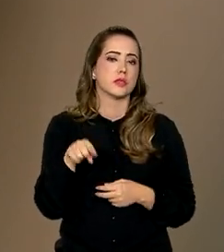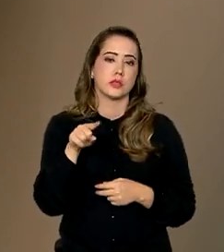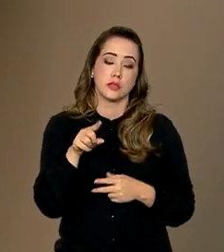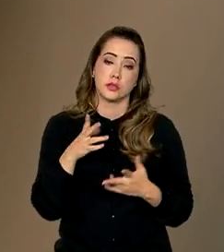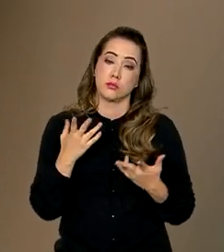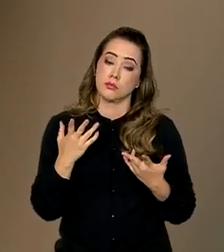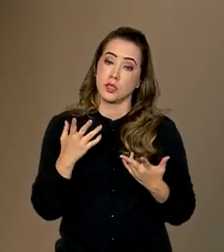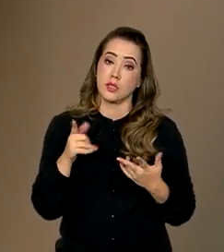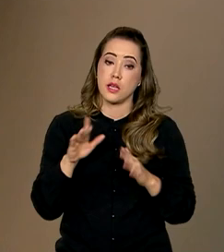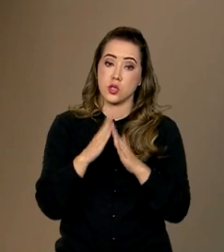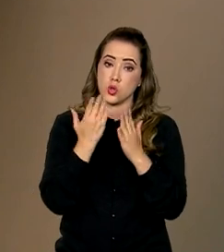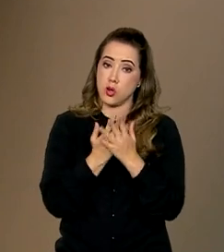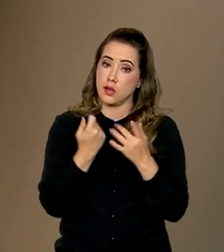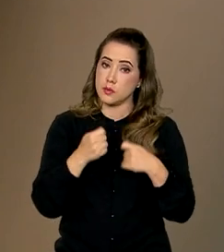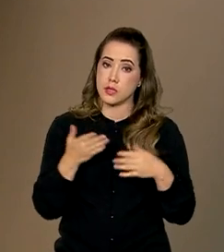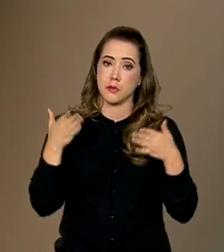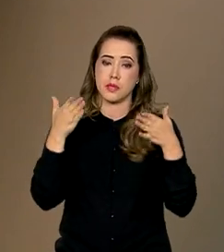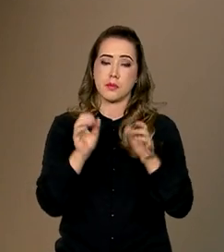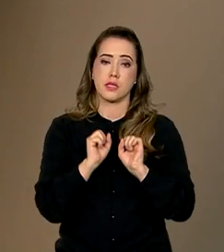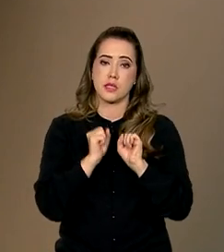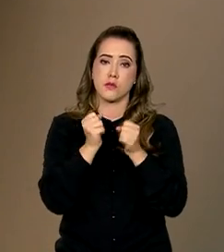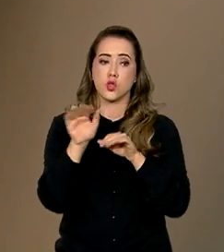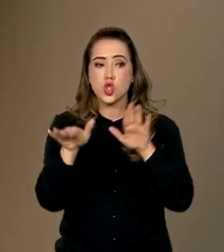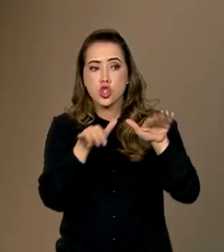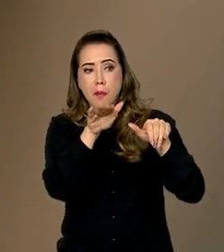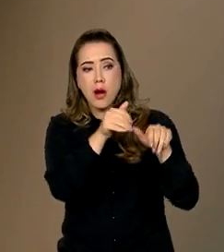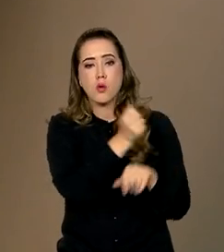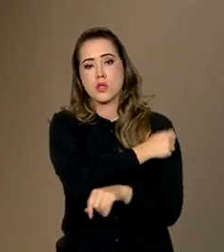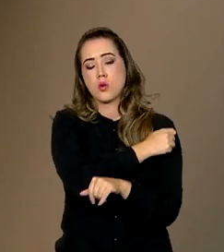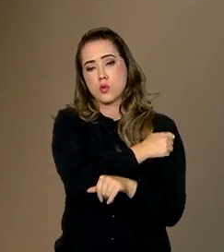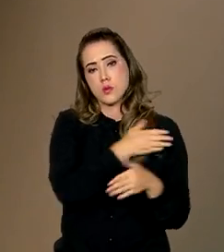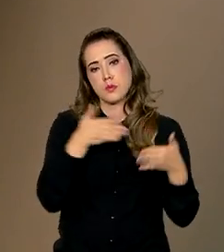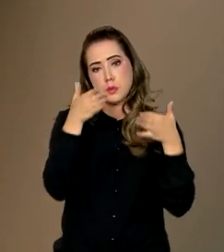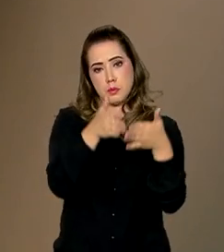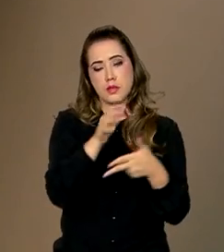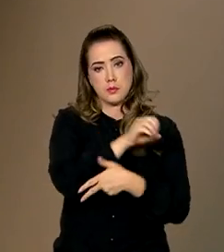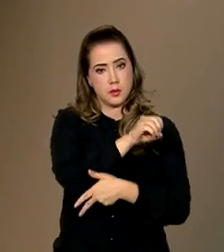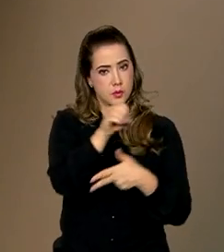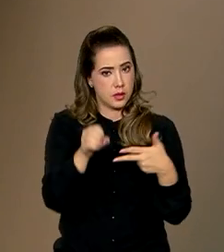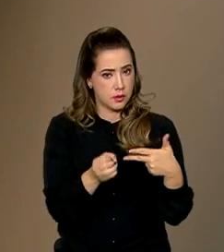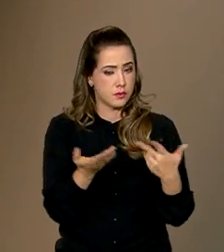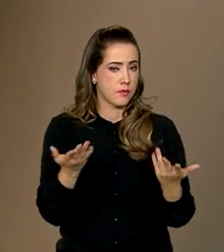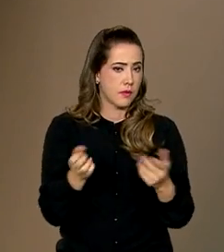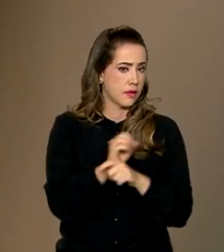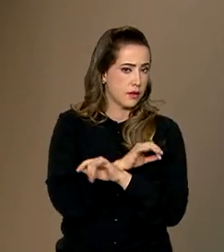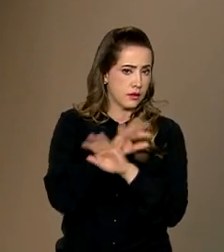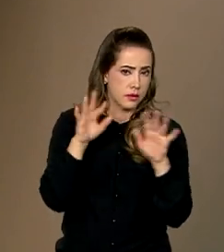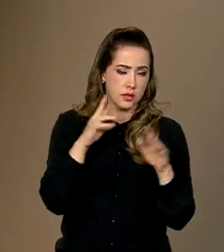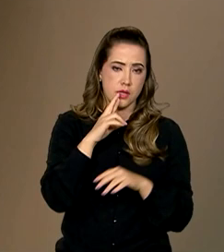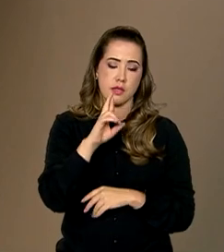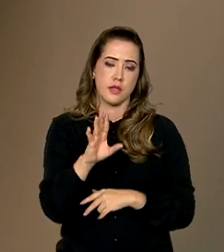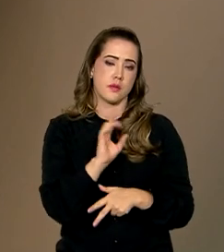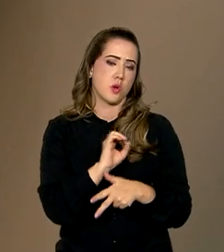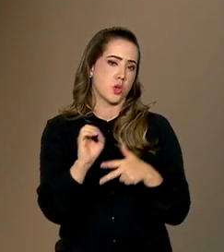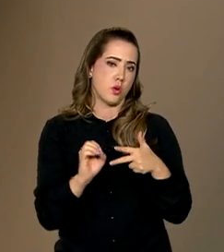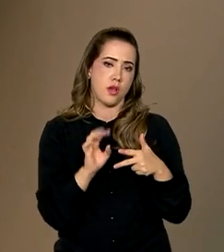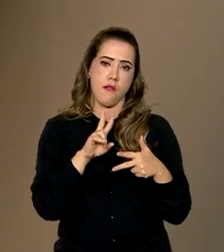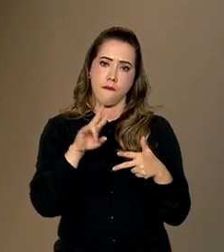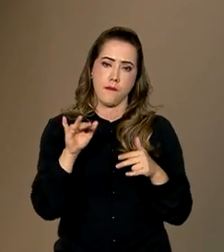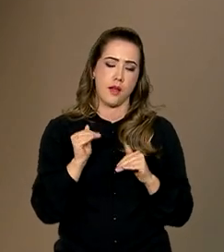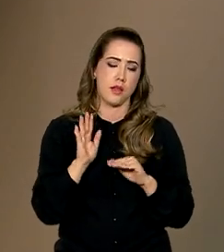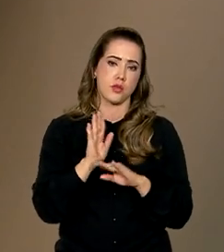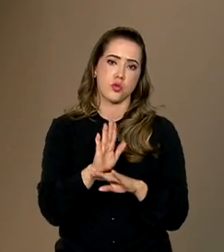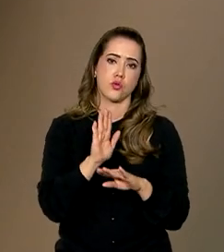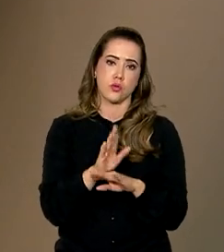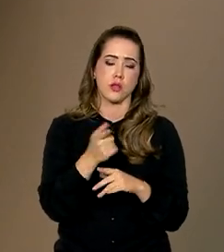importante que as escolas participem desse esforço de convocação para a participação no Enem. E é claro que os resultados no Enem contribuem para que